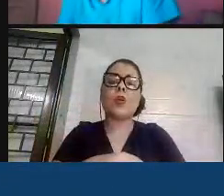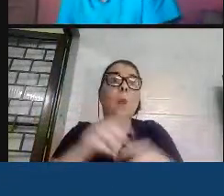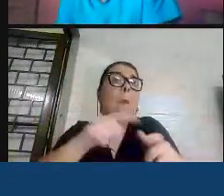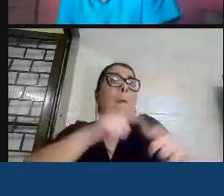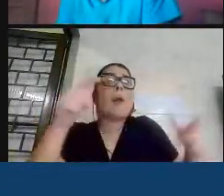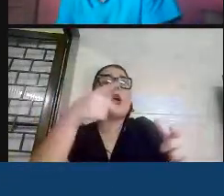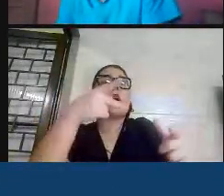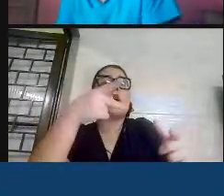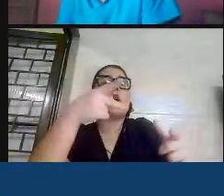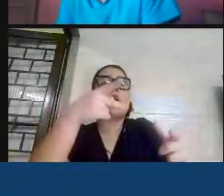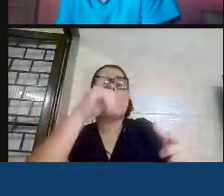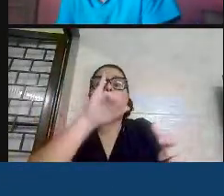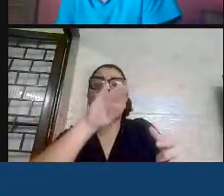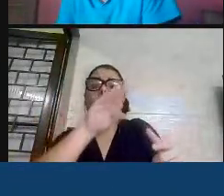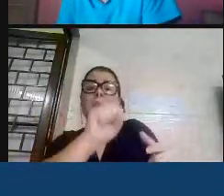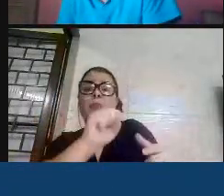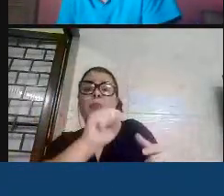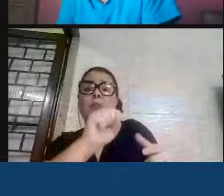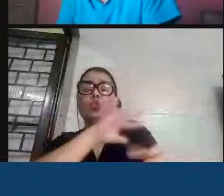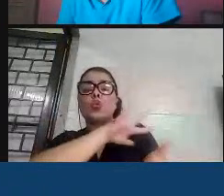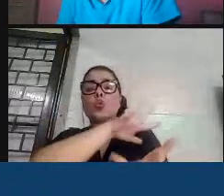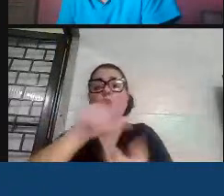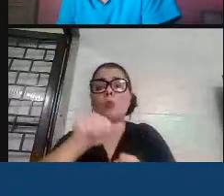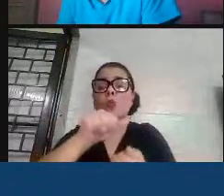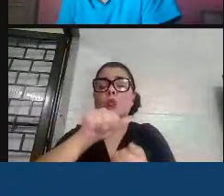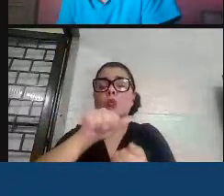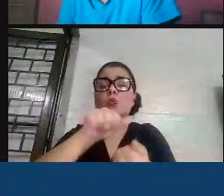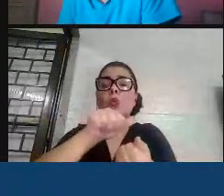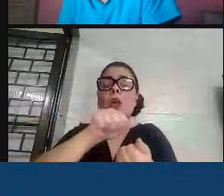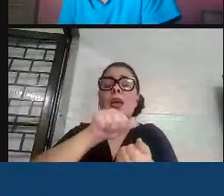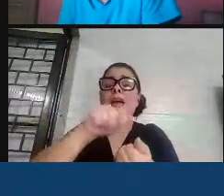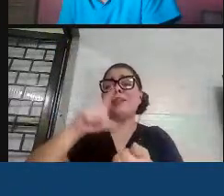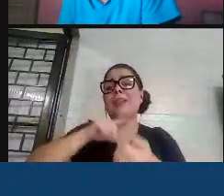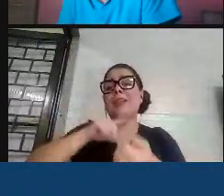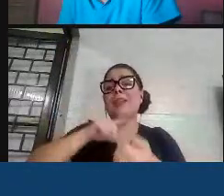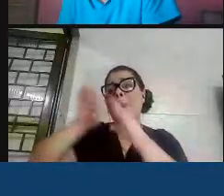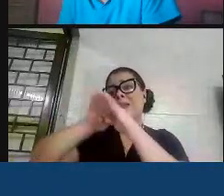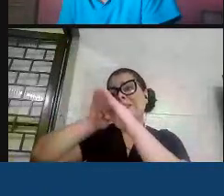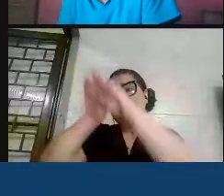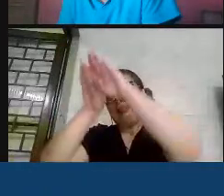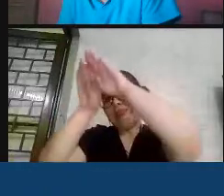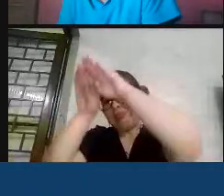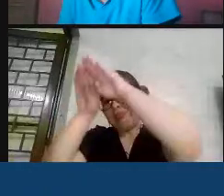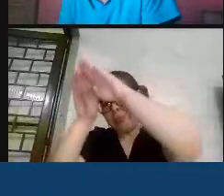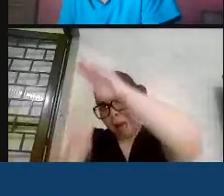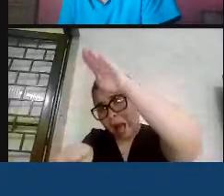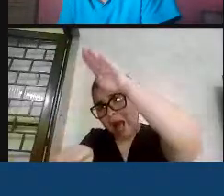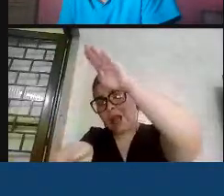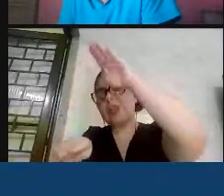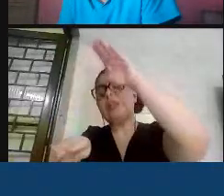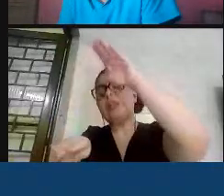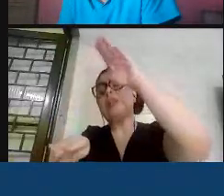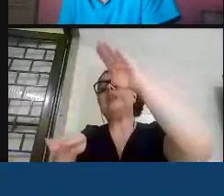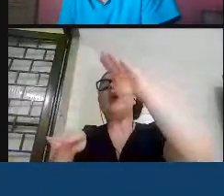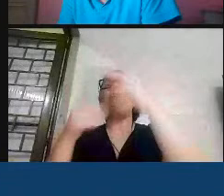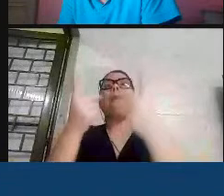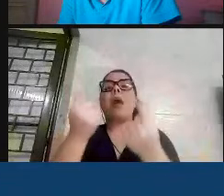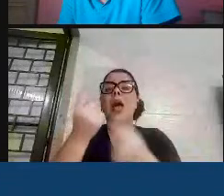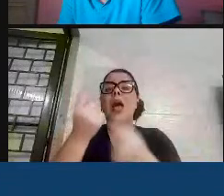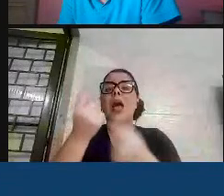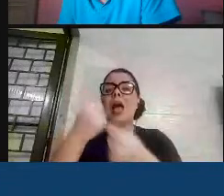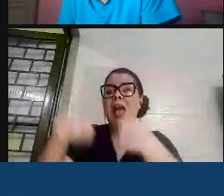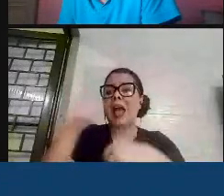planeta, um dos dez maiores PIBs do planeta ter uma desigualdade tão grande, uma má distribuição de renda tão